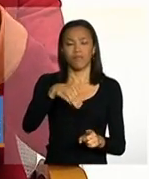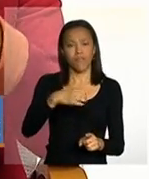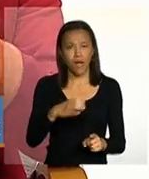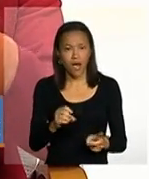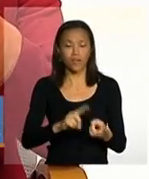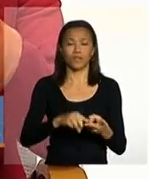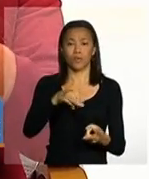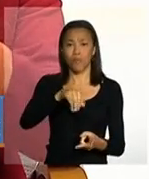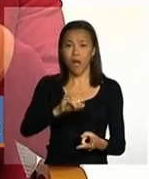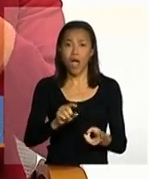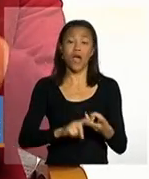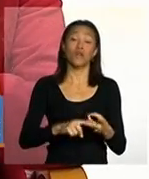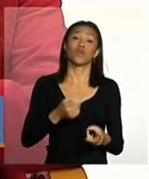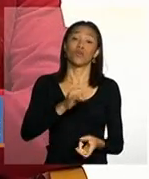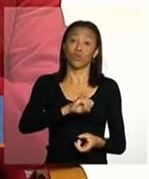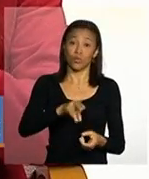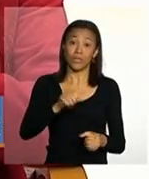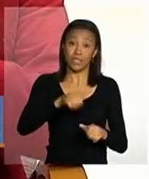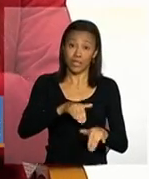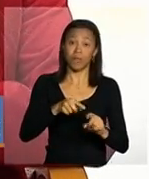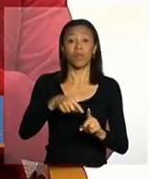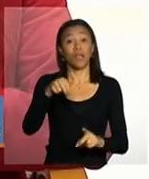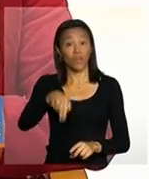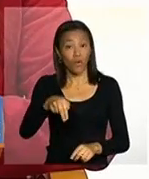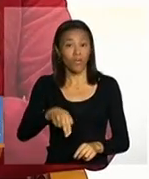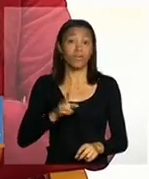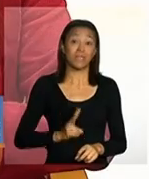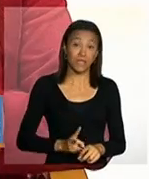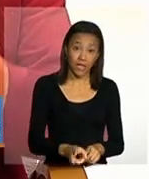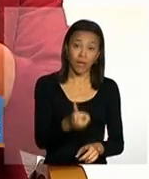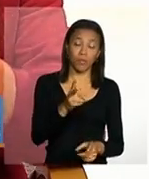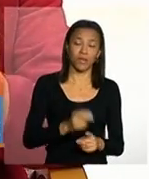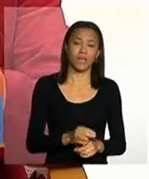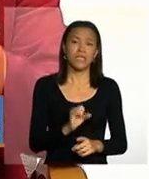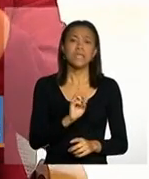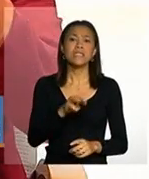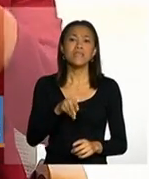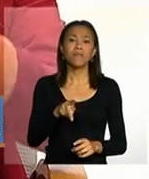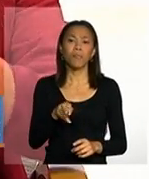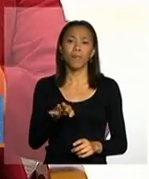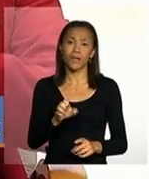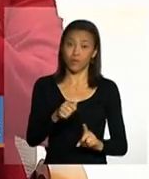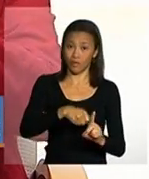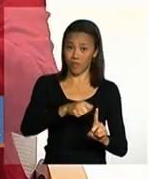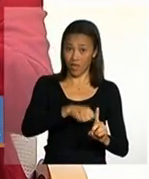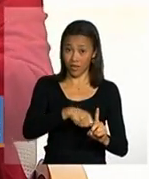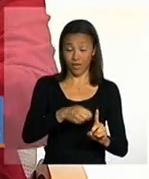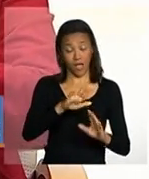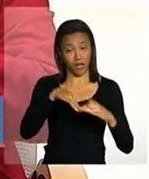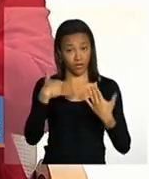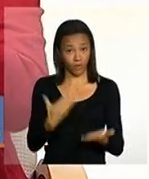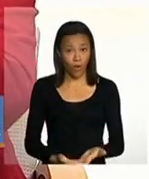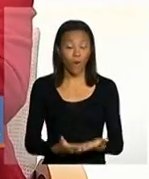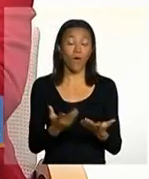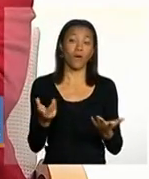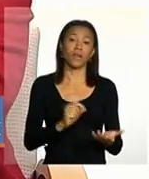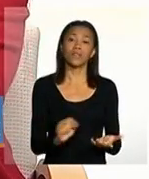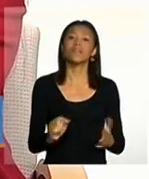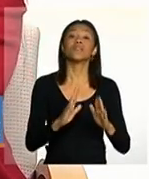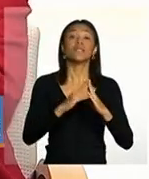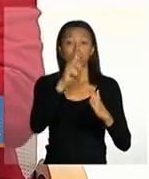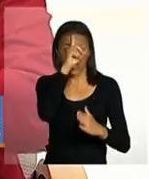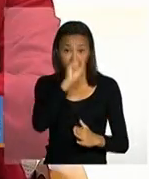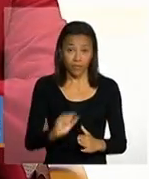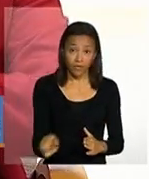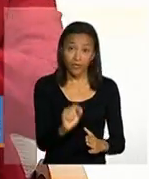maio, julho, setembro e novembro então em todos os meses ímpares é possível que a escola a unidade de saúde os